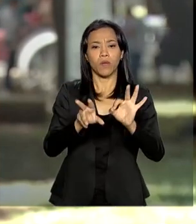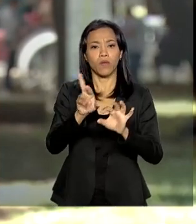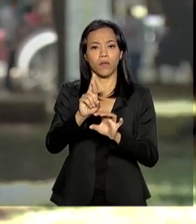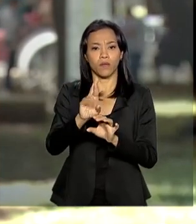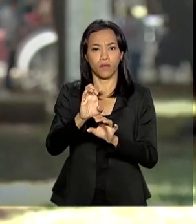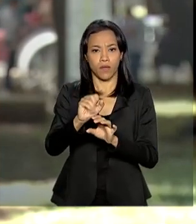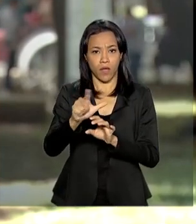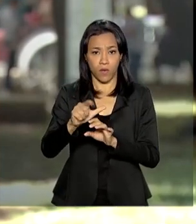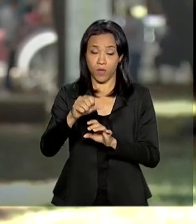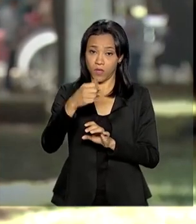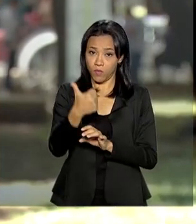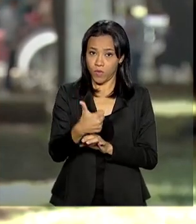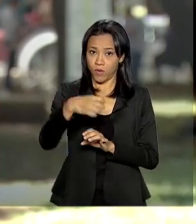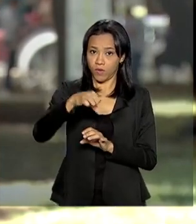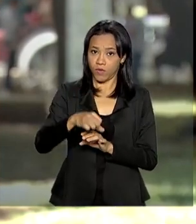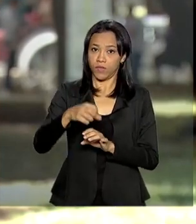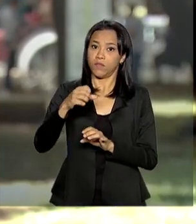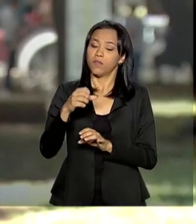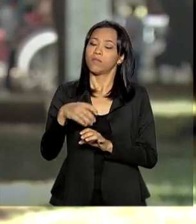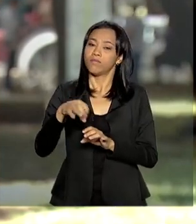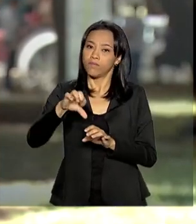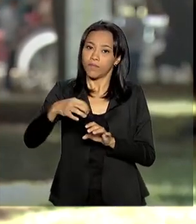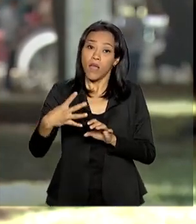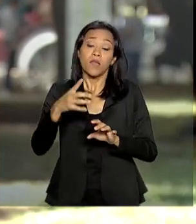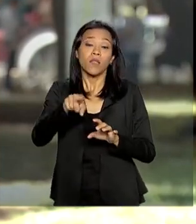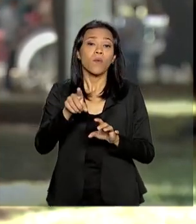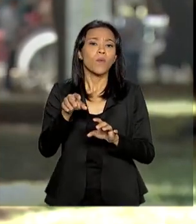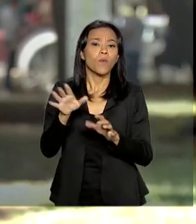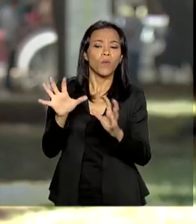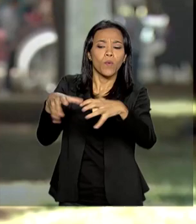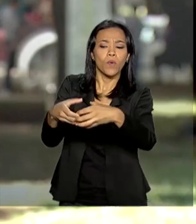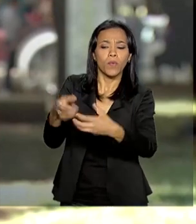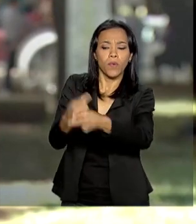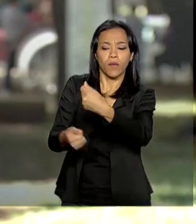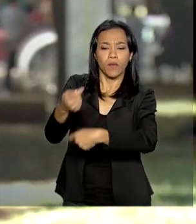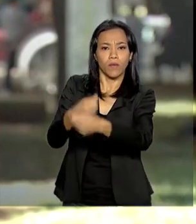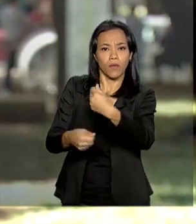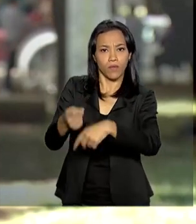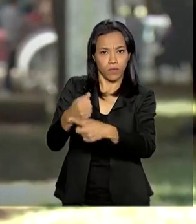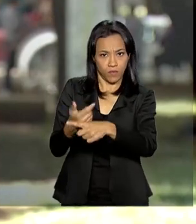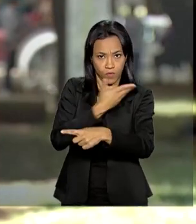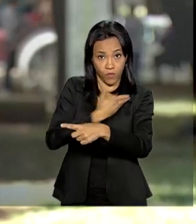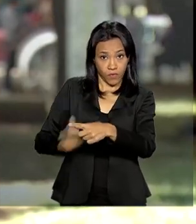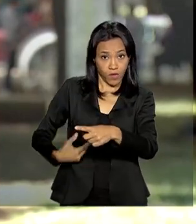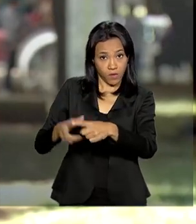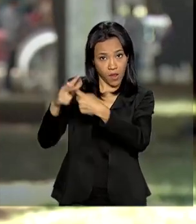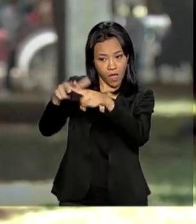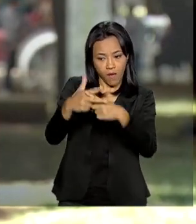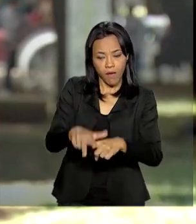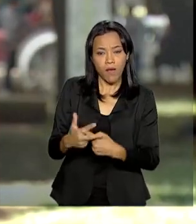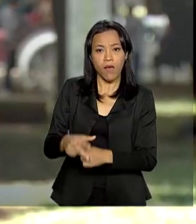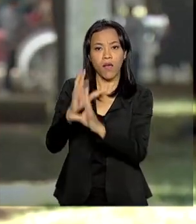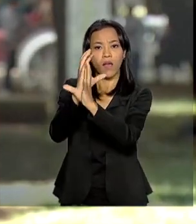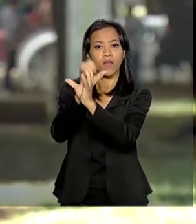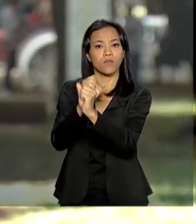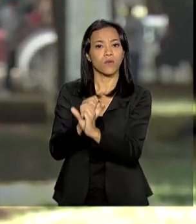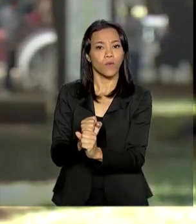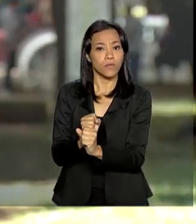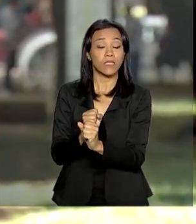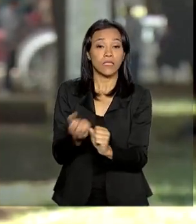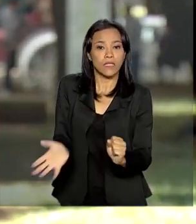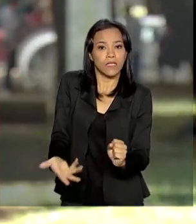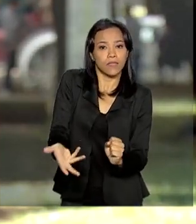E a principal meta da equipe econômica do governo para ajustar as contas públicas e acelerar a